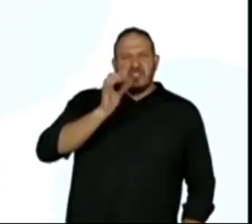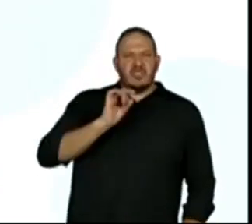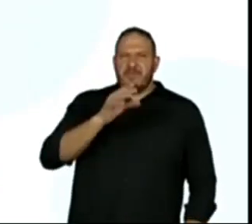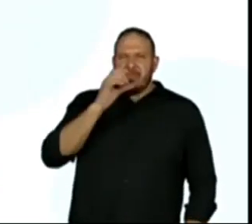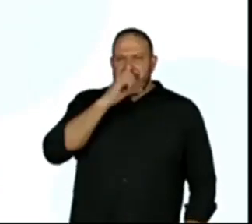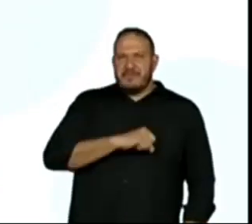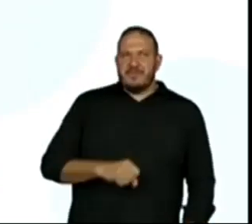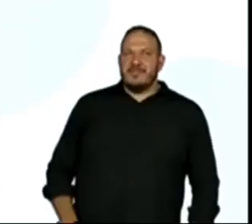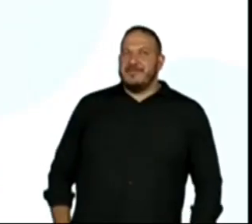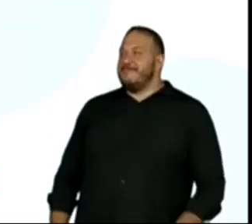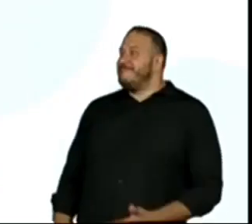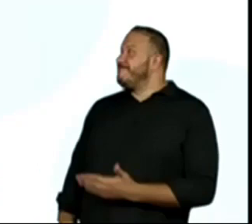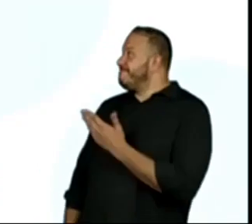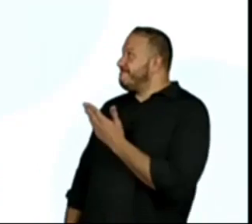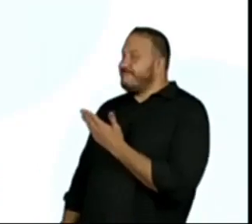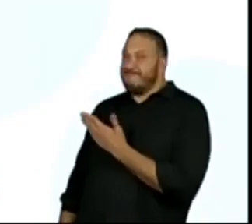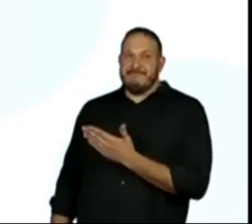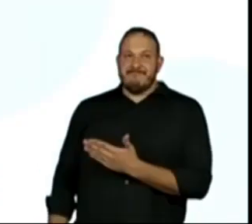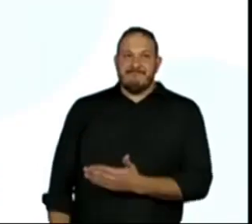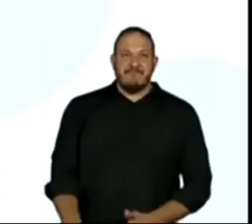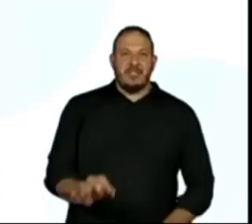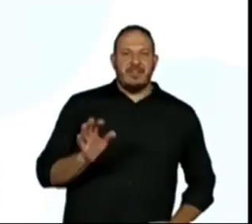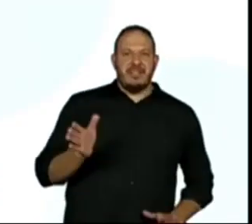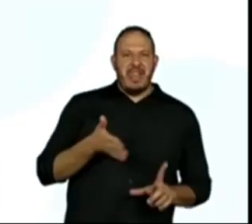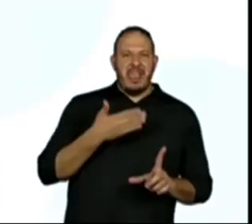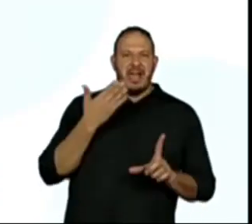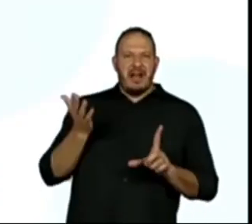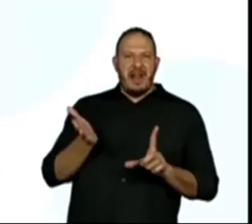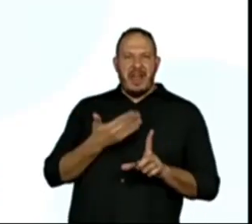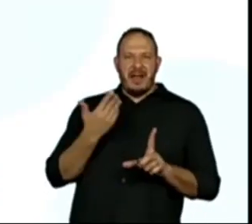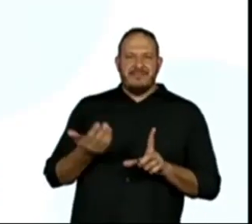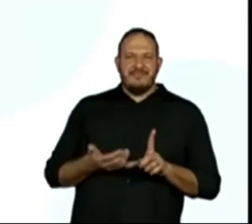facinho, ó. Ó o efeito de virar a página. Que chique.